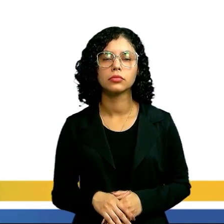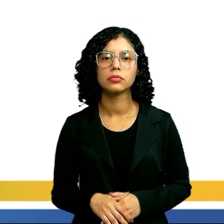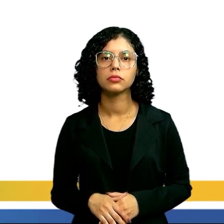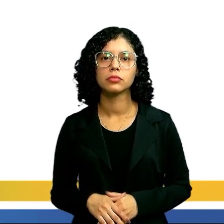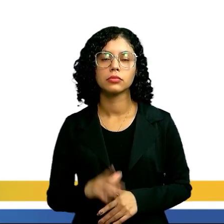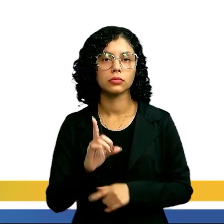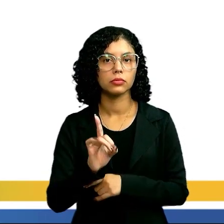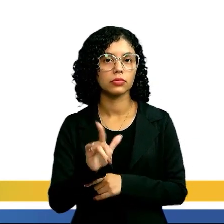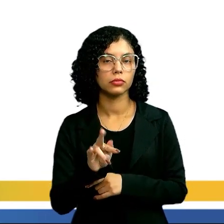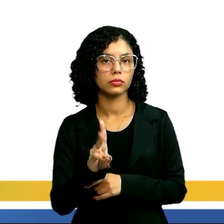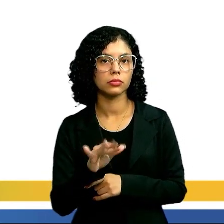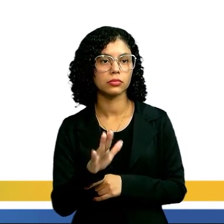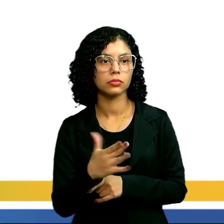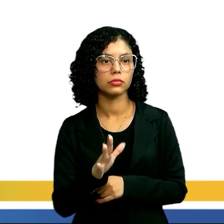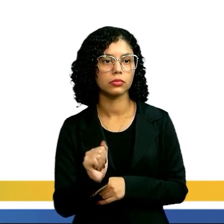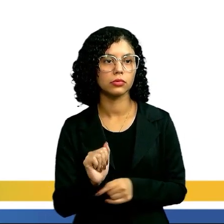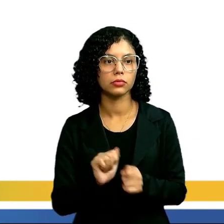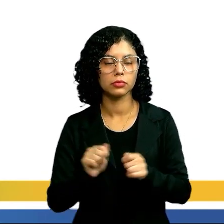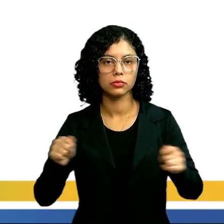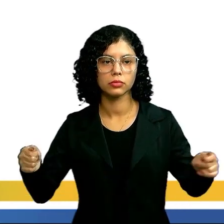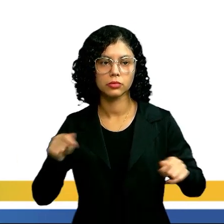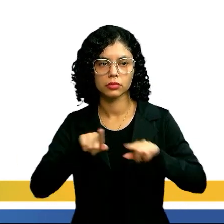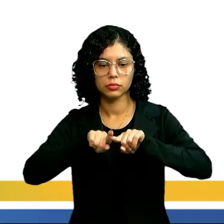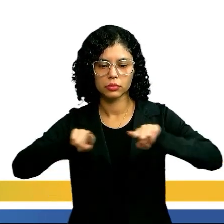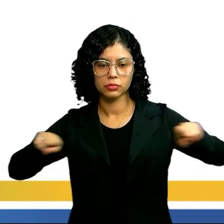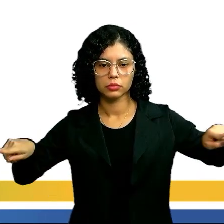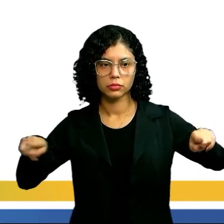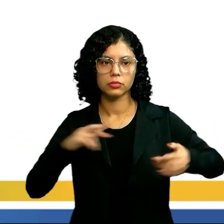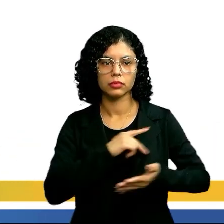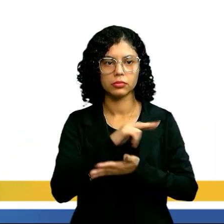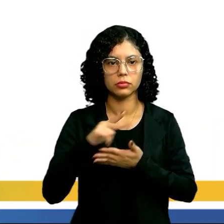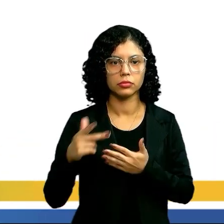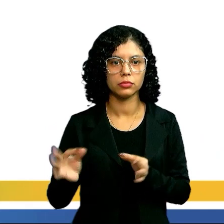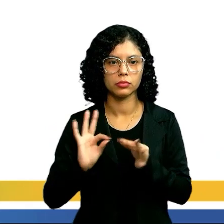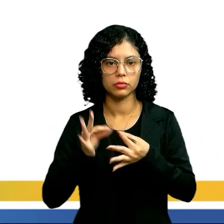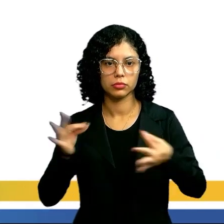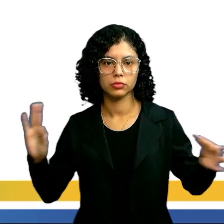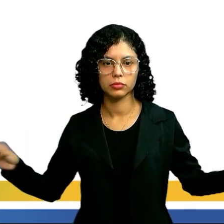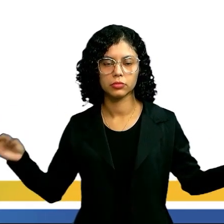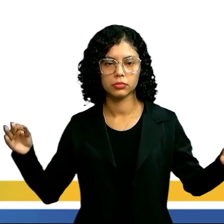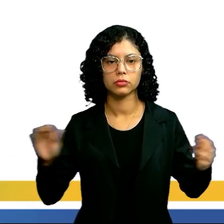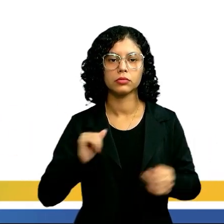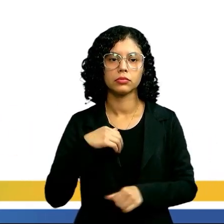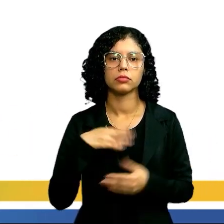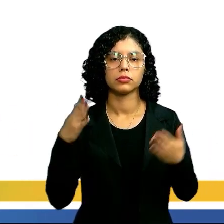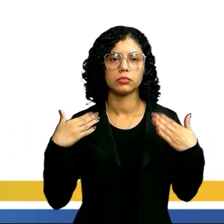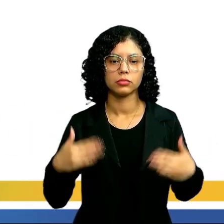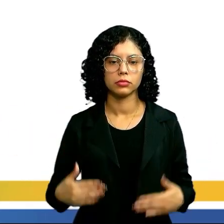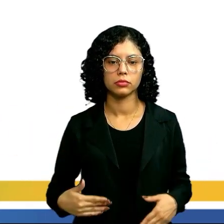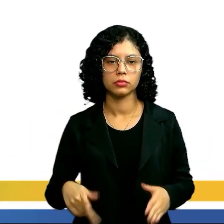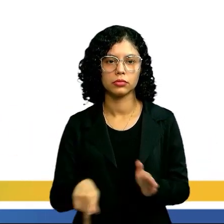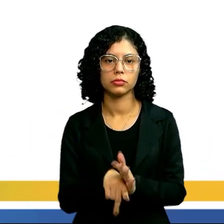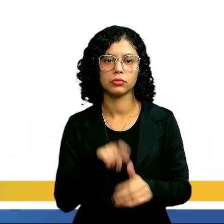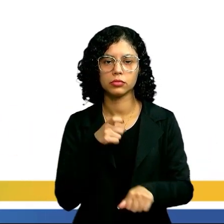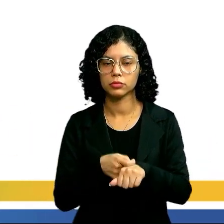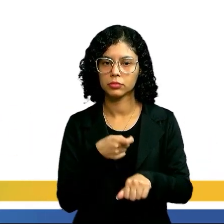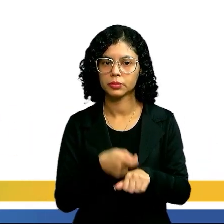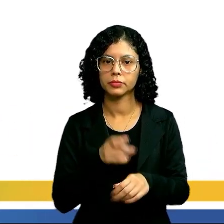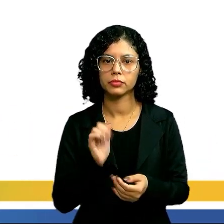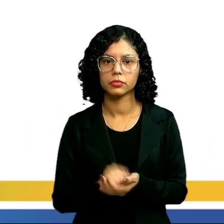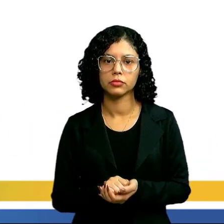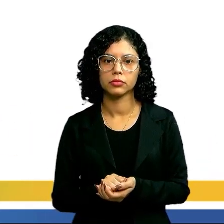A dilatação linear é a variação do comprimento que os corpos